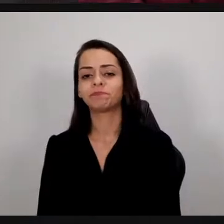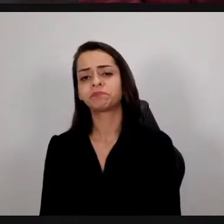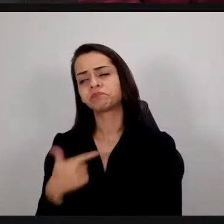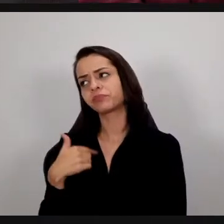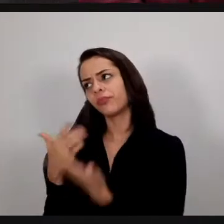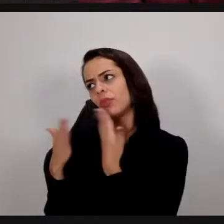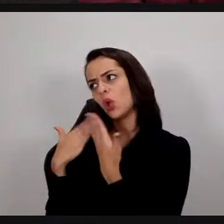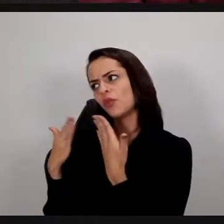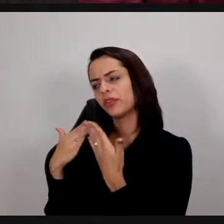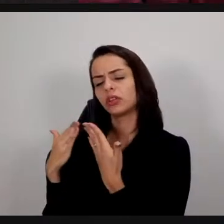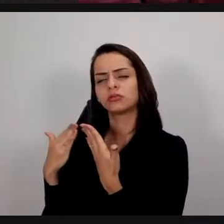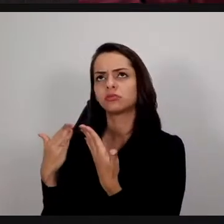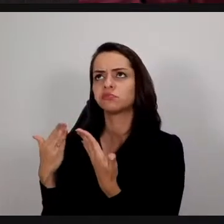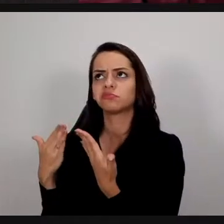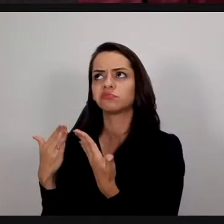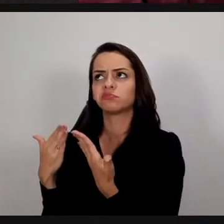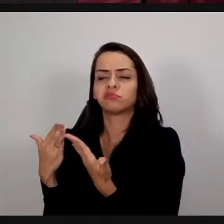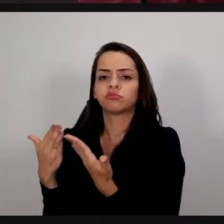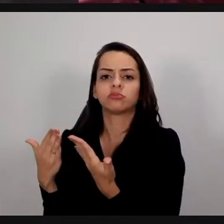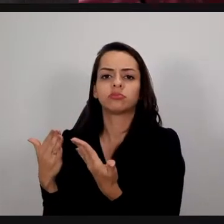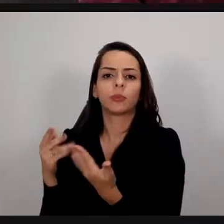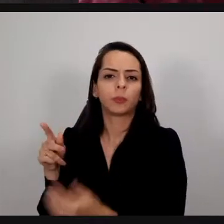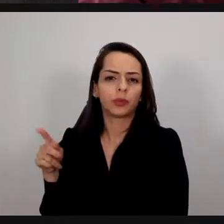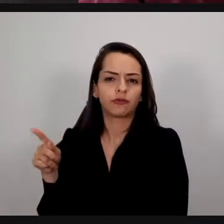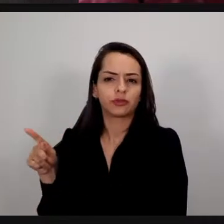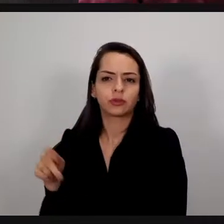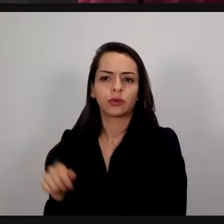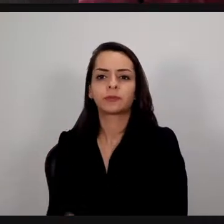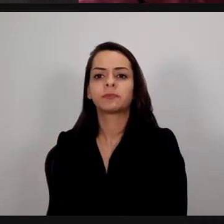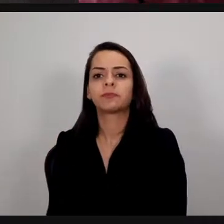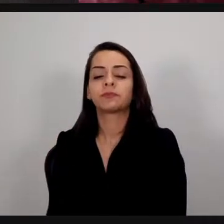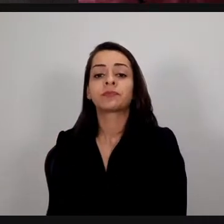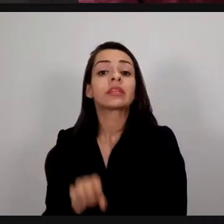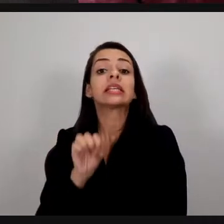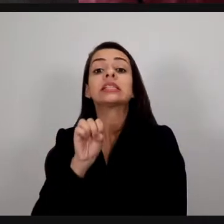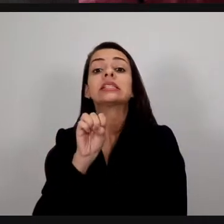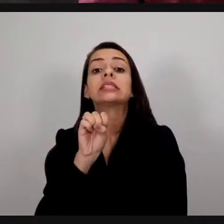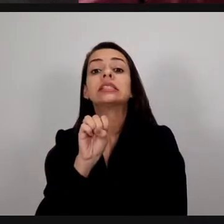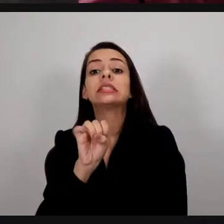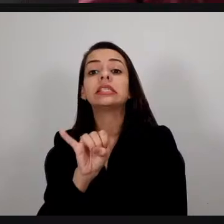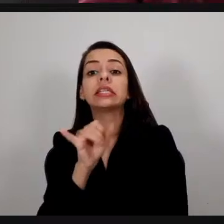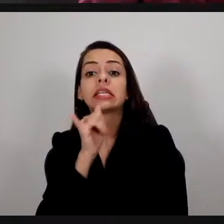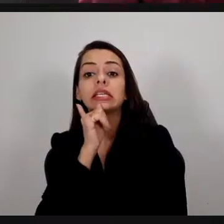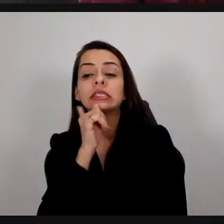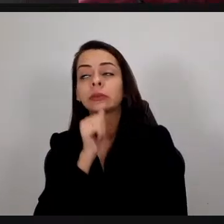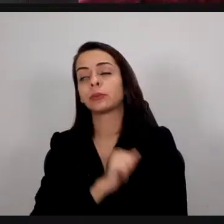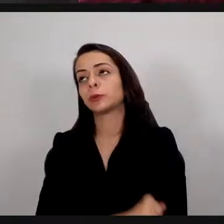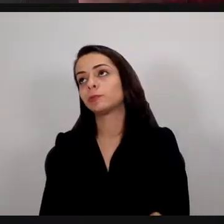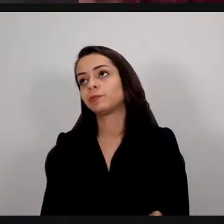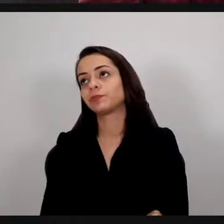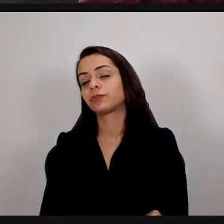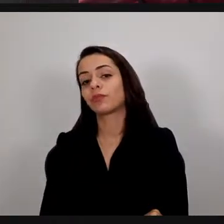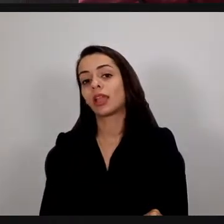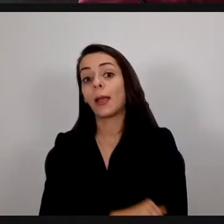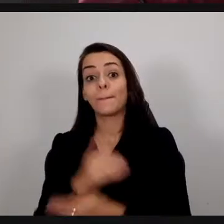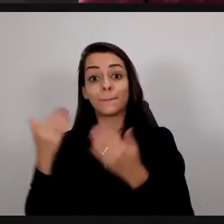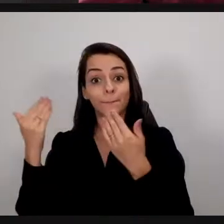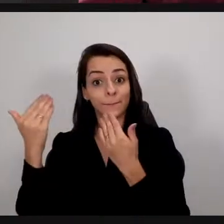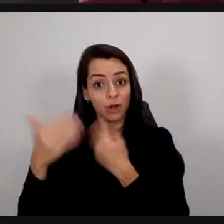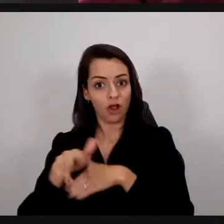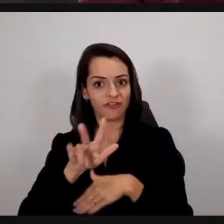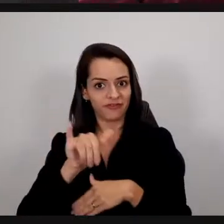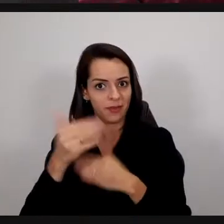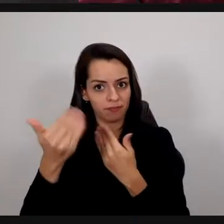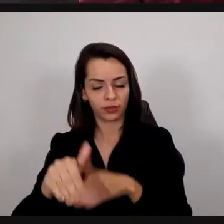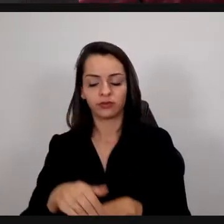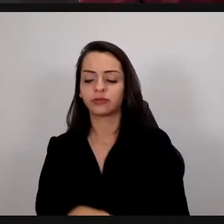da sua prova o aluno está sentado na escada vendo um vídeo do YouTube para tirar dúvida em vez de estar lendo o seu material ou quem